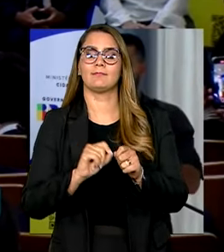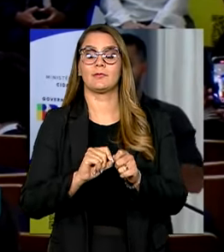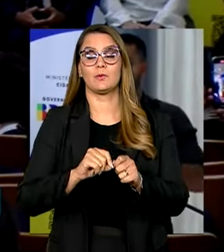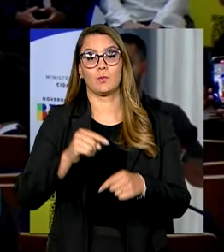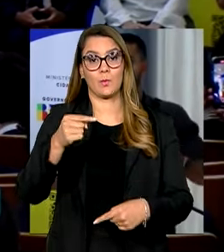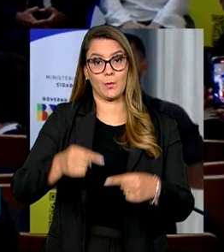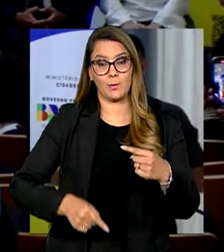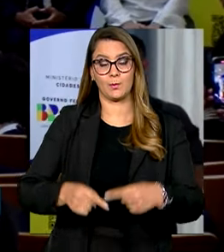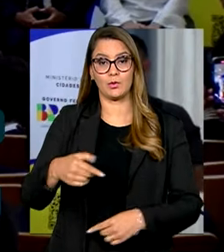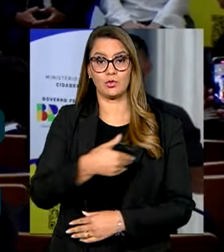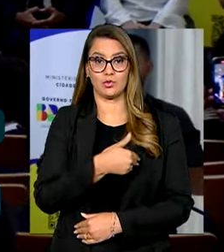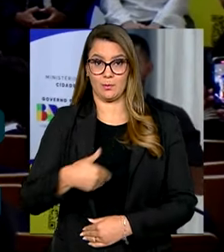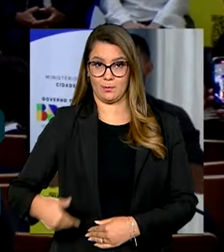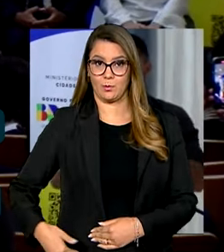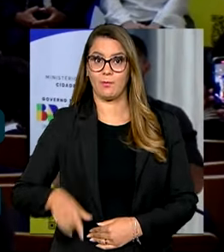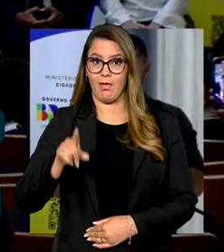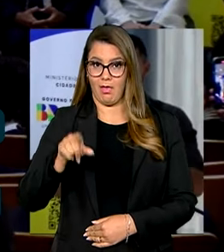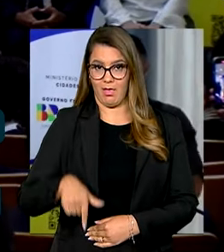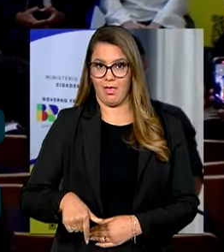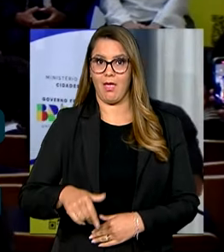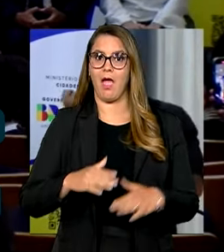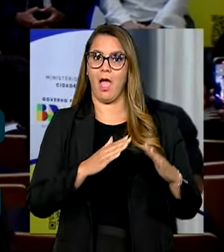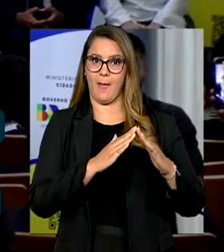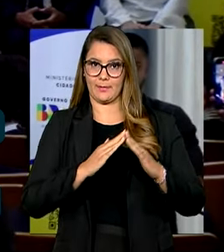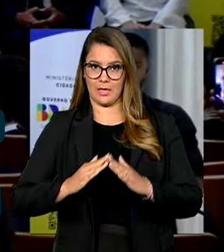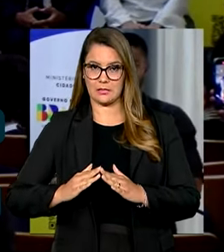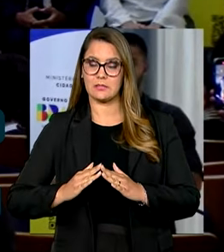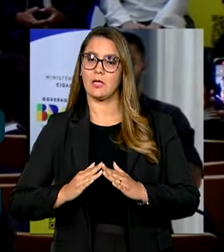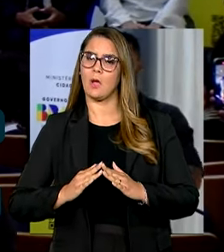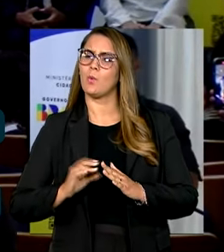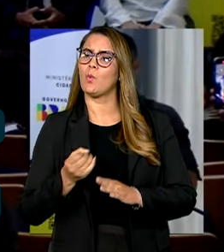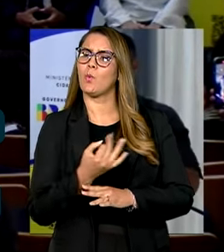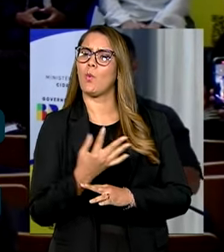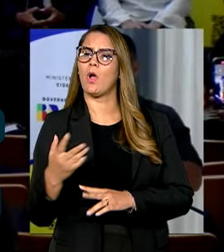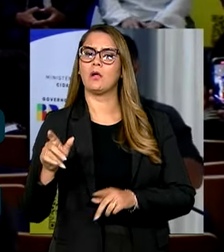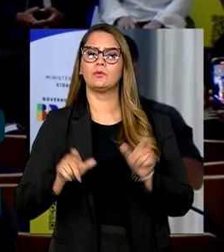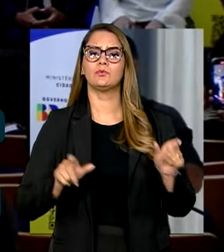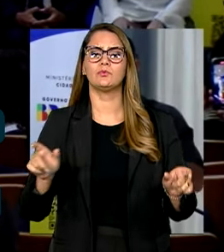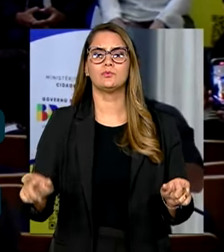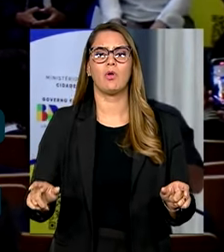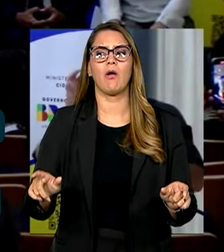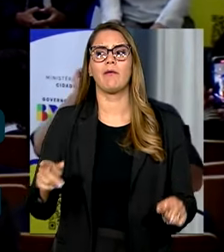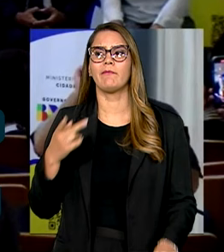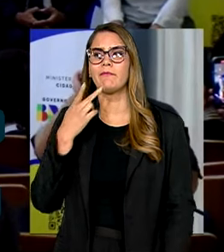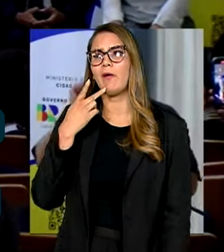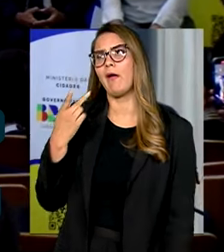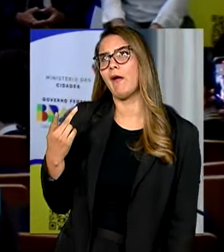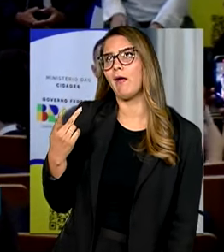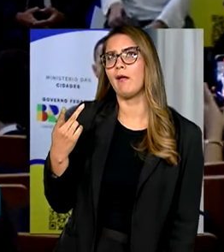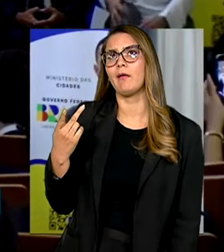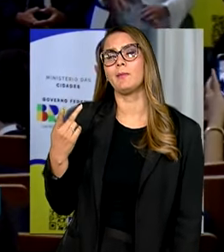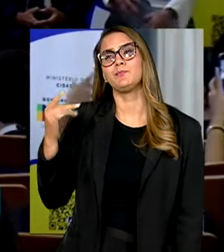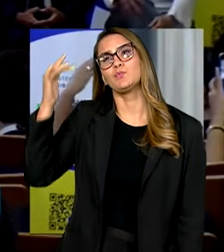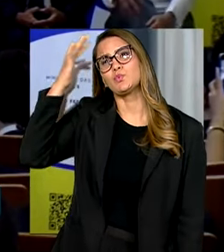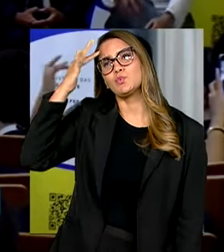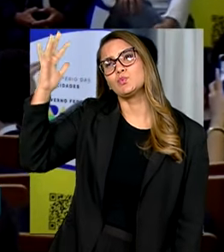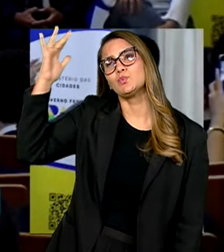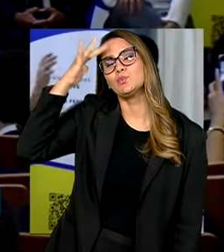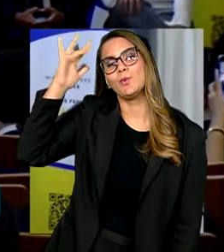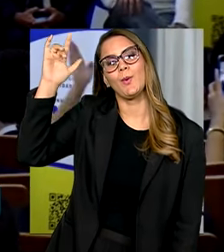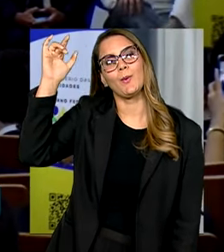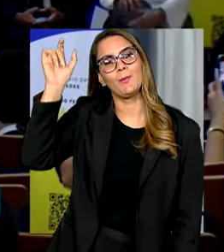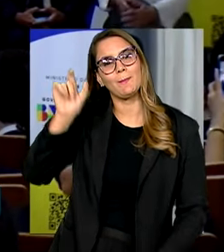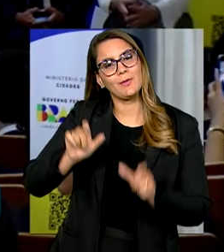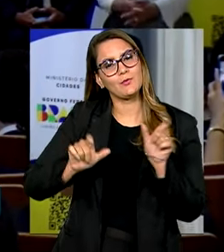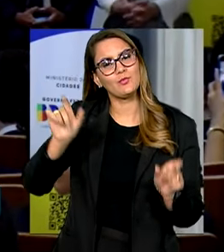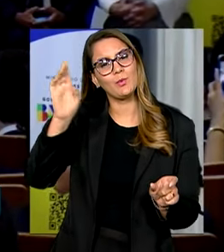política pública, que é a habitação, que é tão importante. Quantos de nós aqui não sempre ouvimos do sonho que o brasileiro tem,